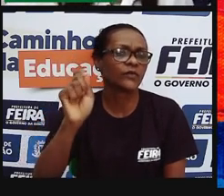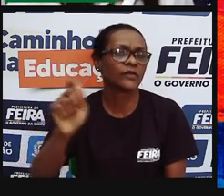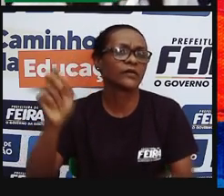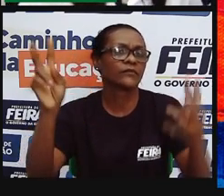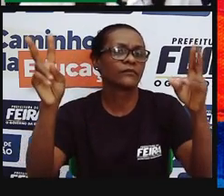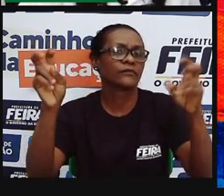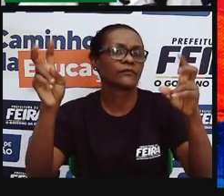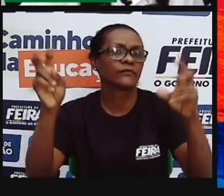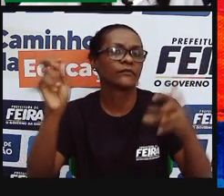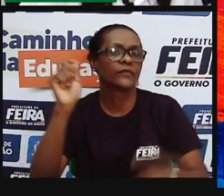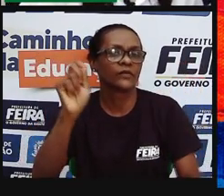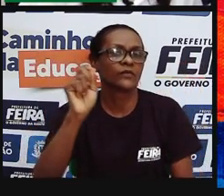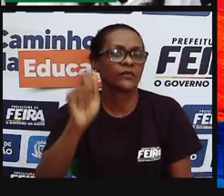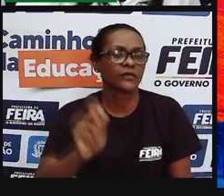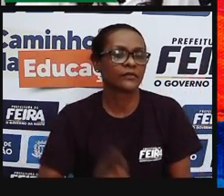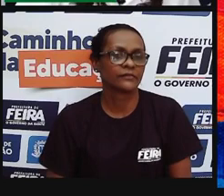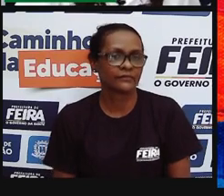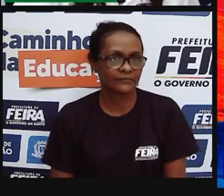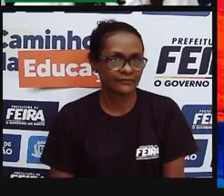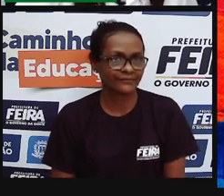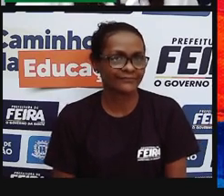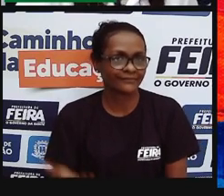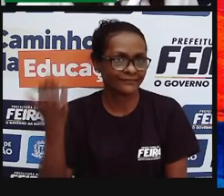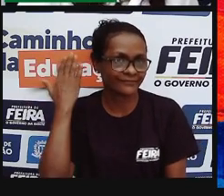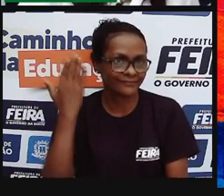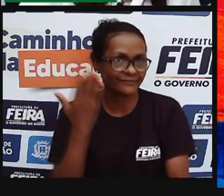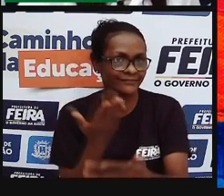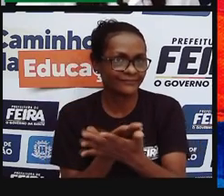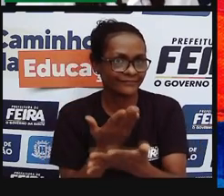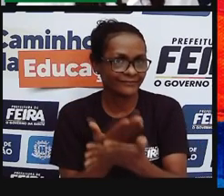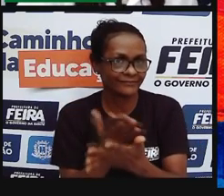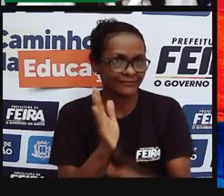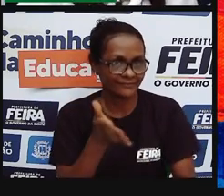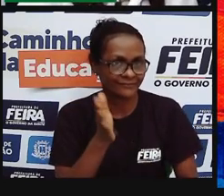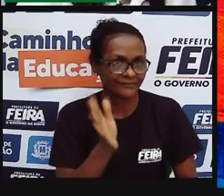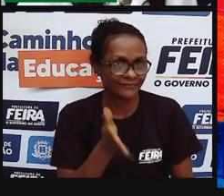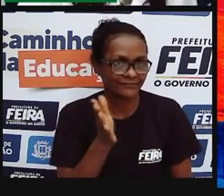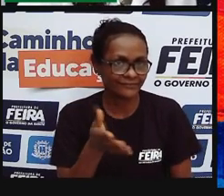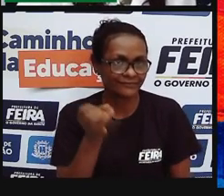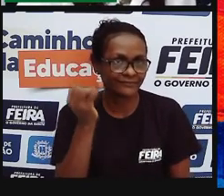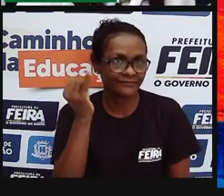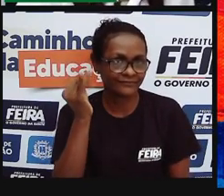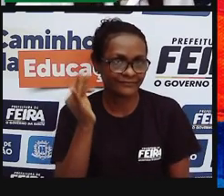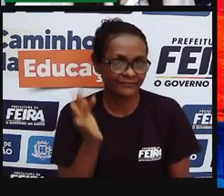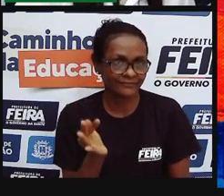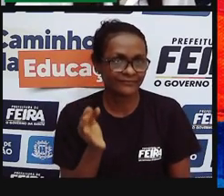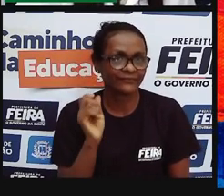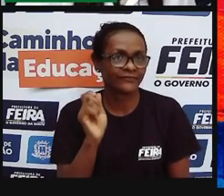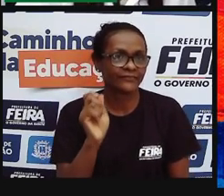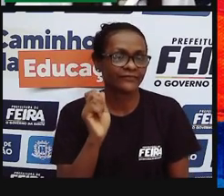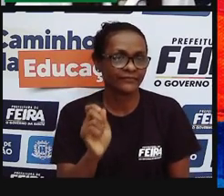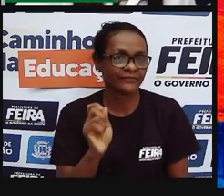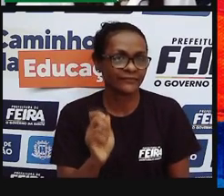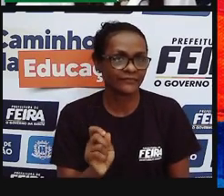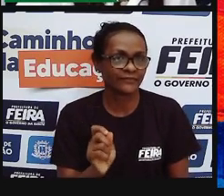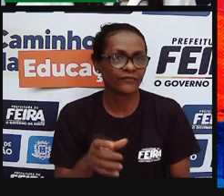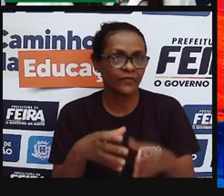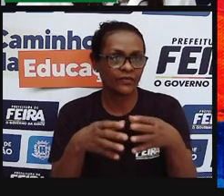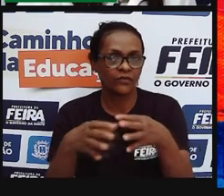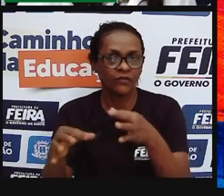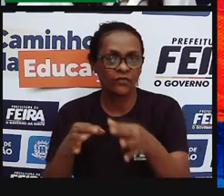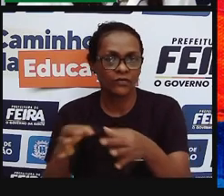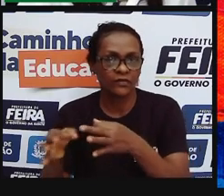Nós vimos sobre ecossistema. E nós vimos, né? Lá nos níveis de organização dos seres vivos, que os